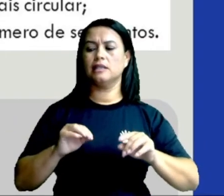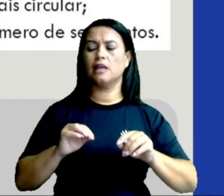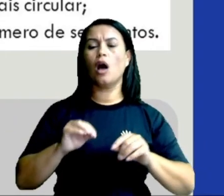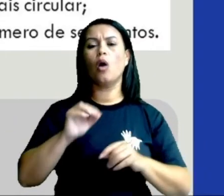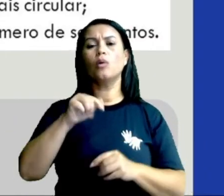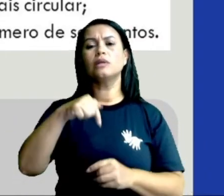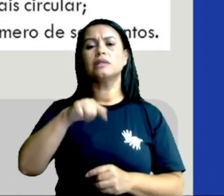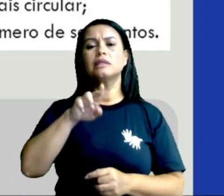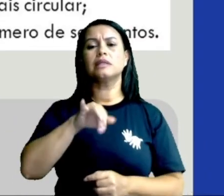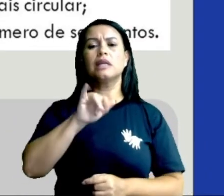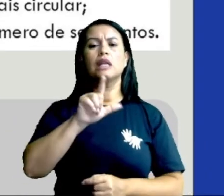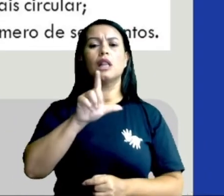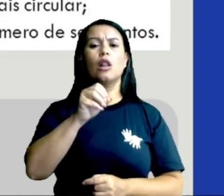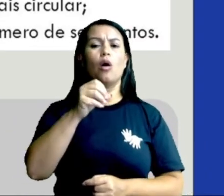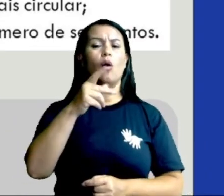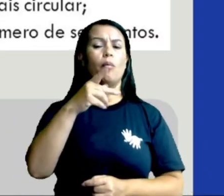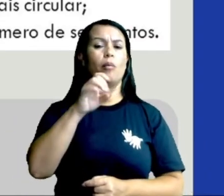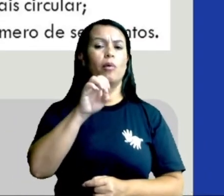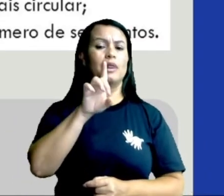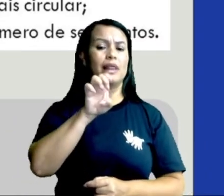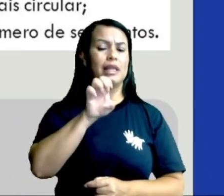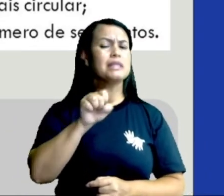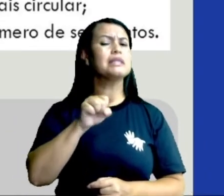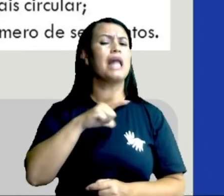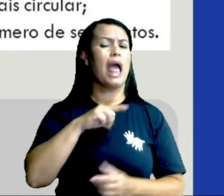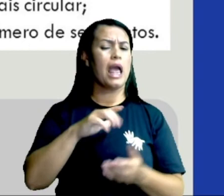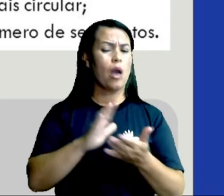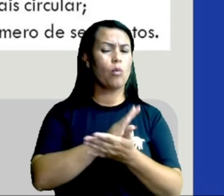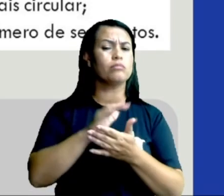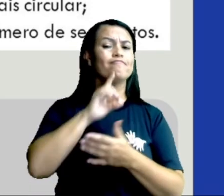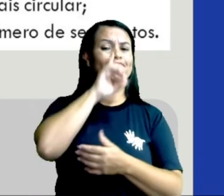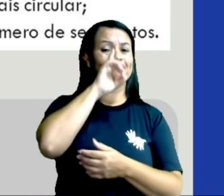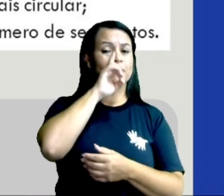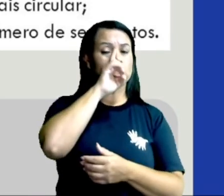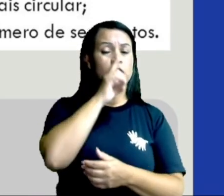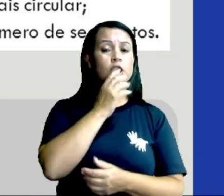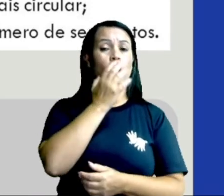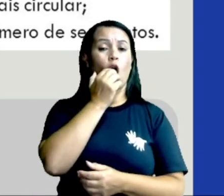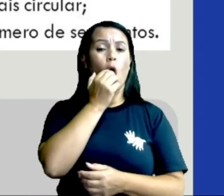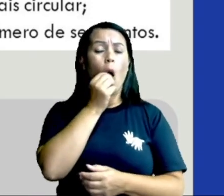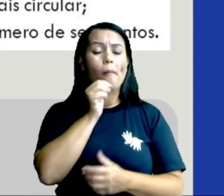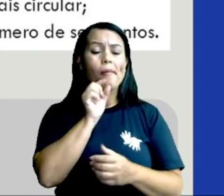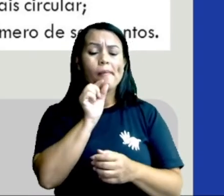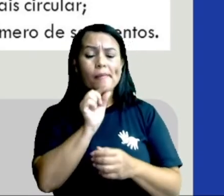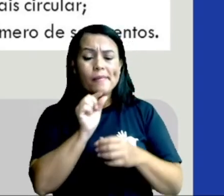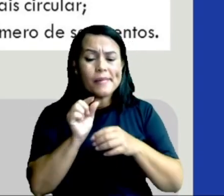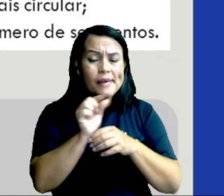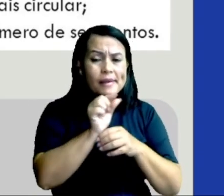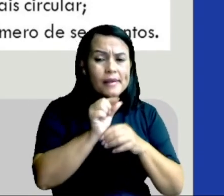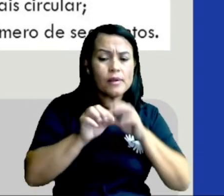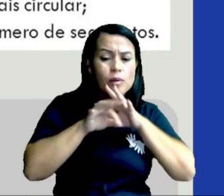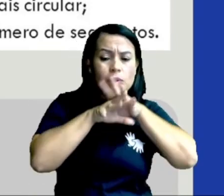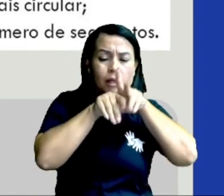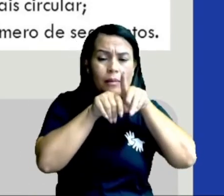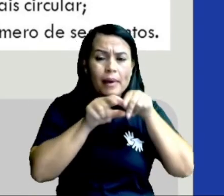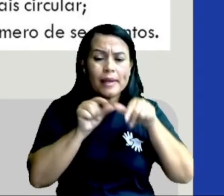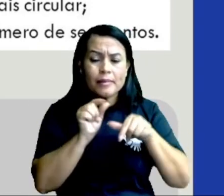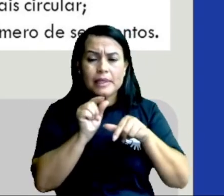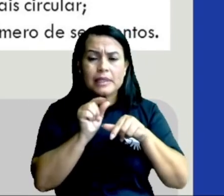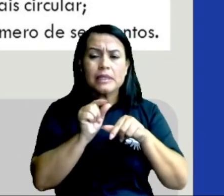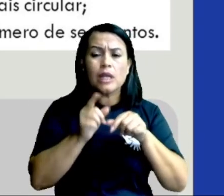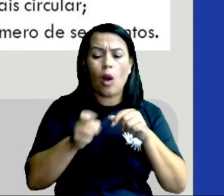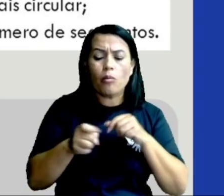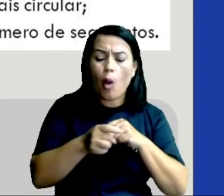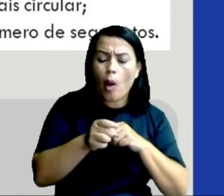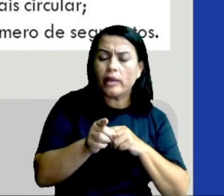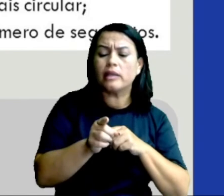Os quilópodes são mais perigosos, eles são carnívoros, eles devoram pequenos animaizinhos lá dentro do solo, um tatuzinho, uma